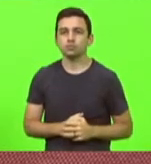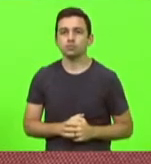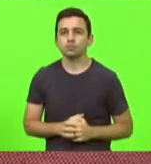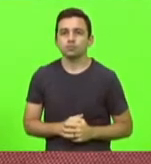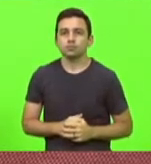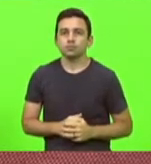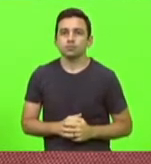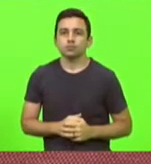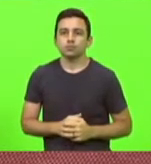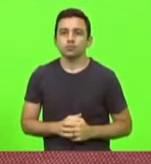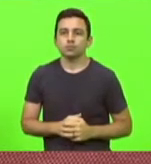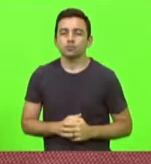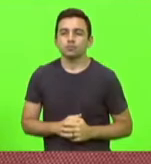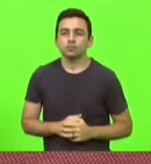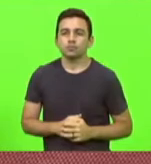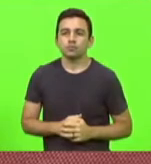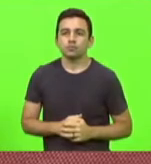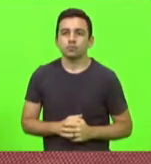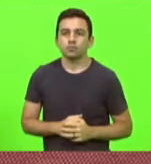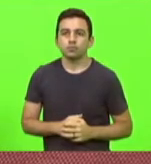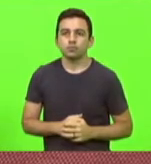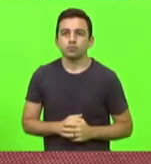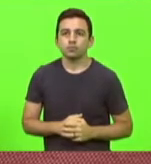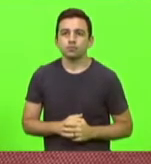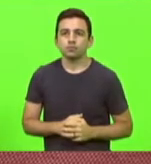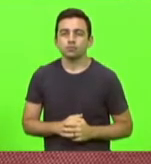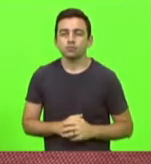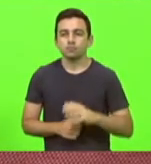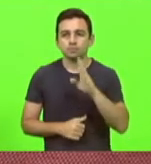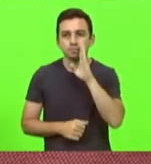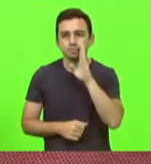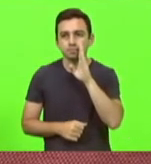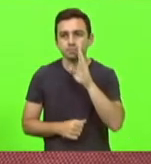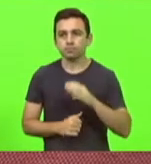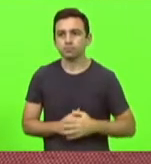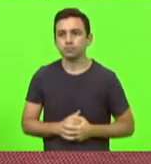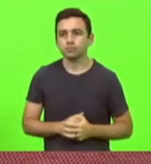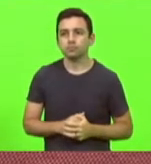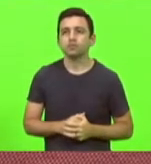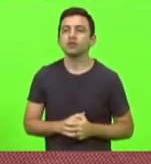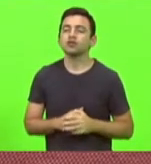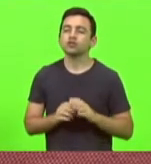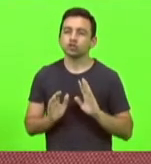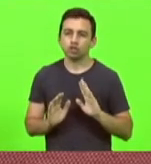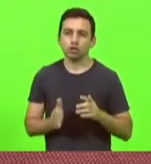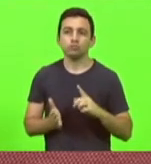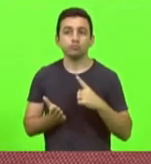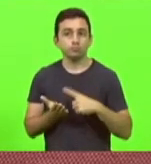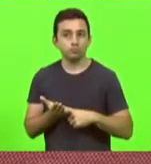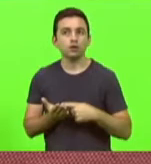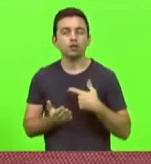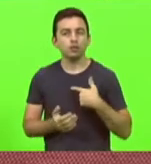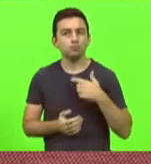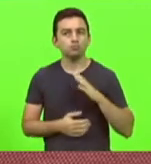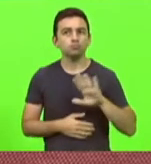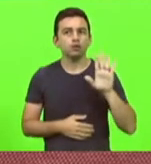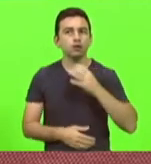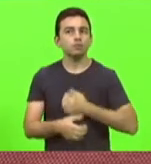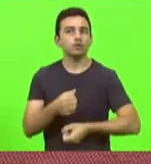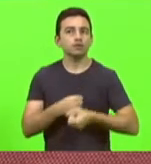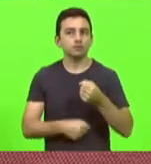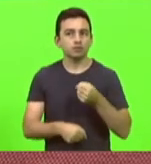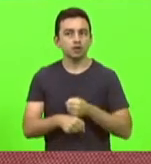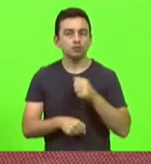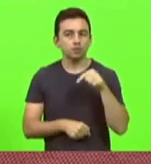deputado. Como vota o deputado Nilson Berlanda? Conforme havia dado a minha palavra no ano passado, nessa